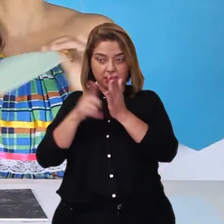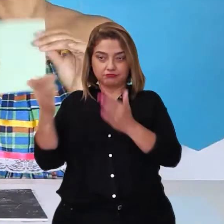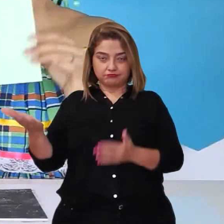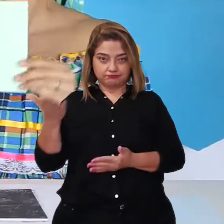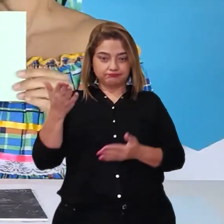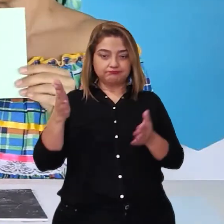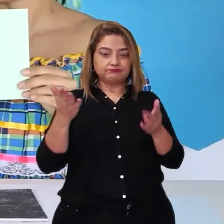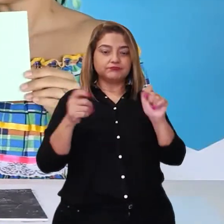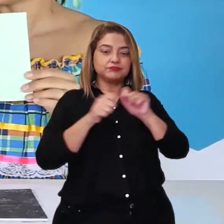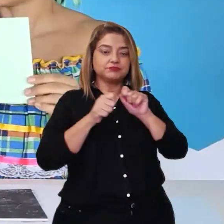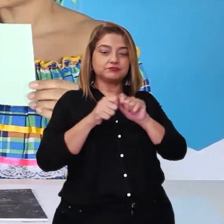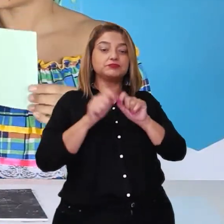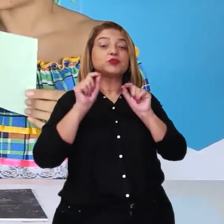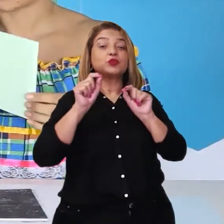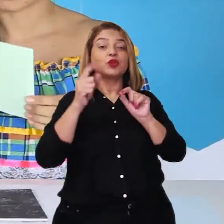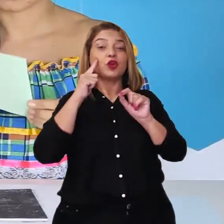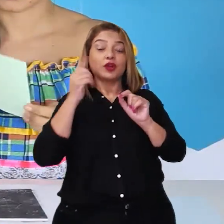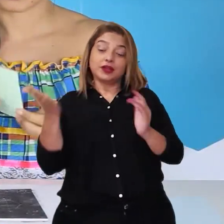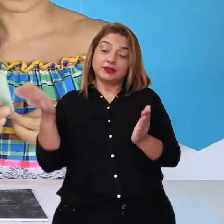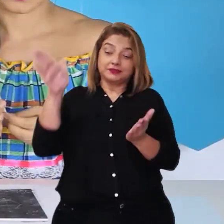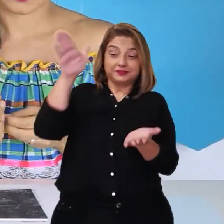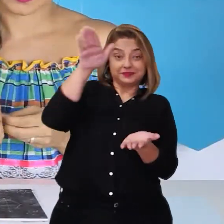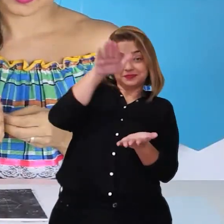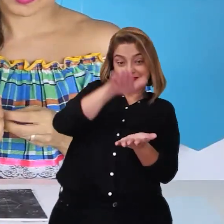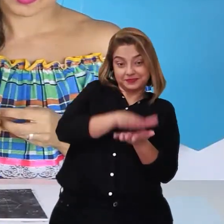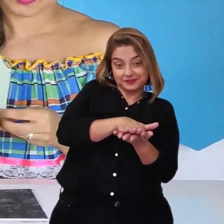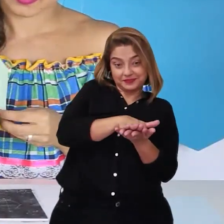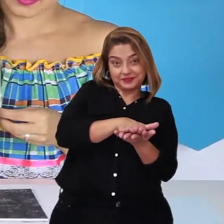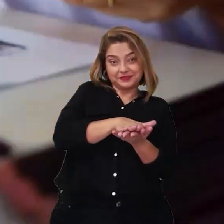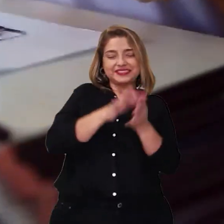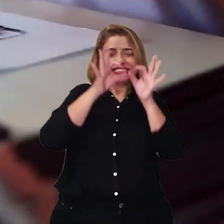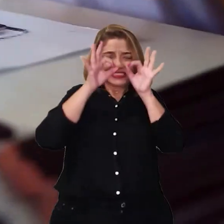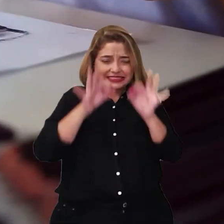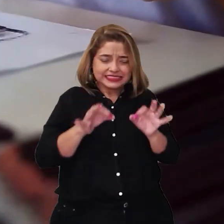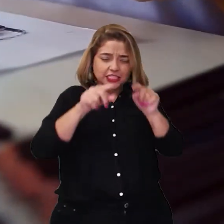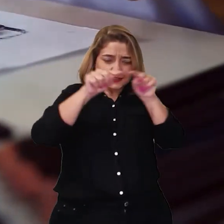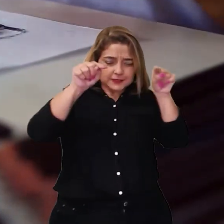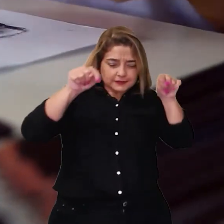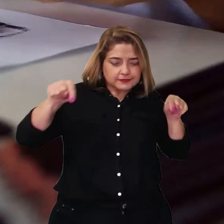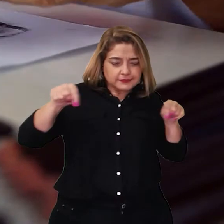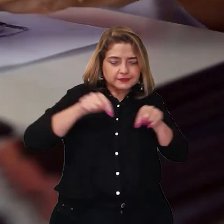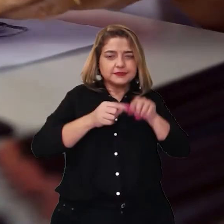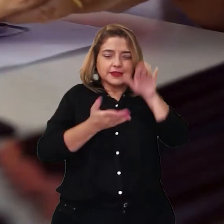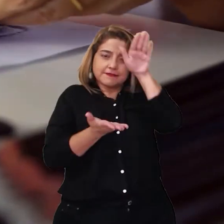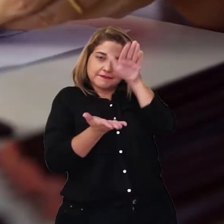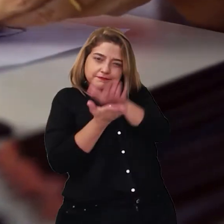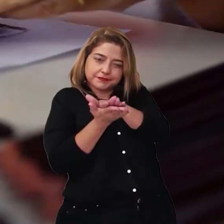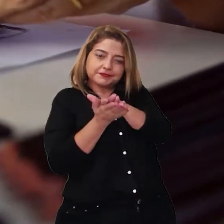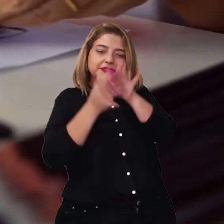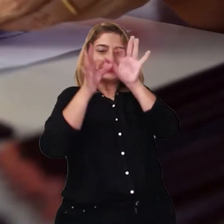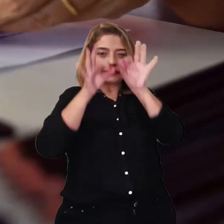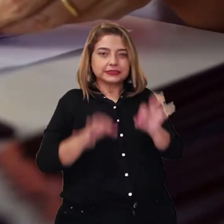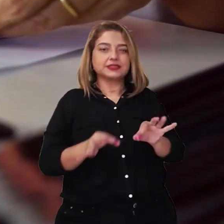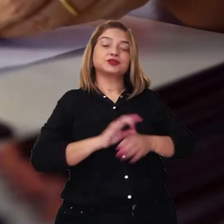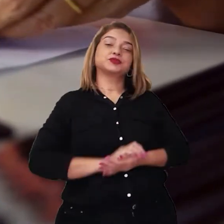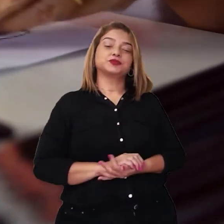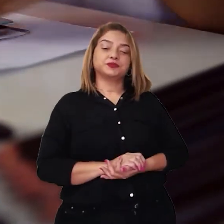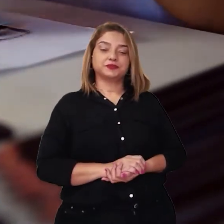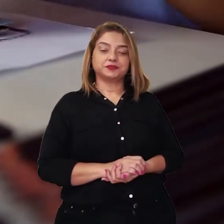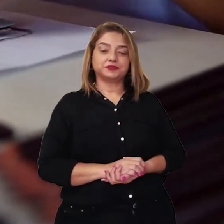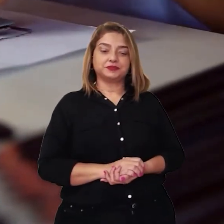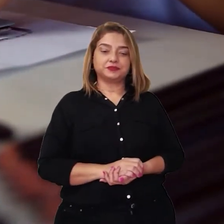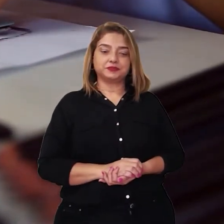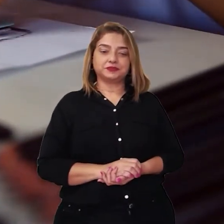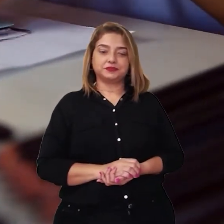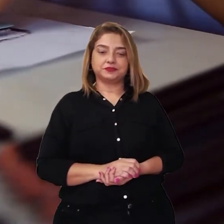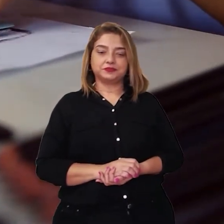e colocar exatamente centralizado em cima da nossa matriz, que foi o